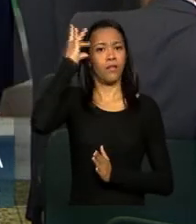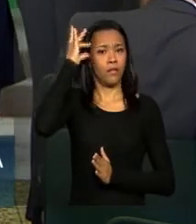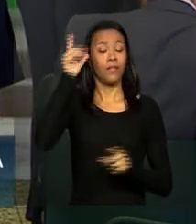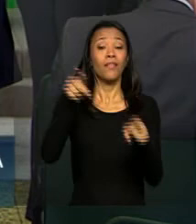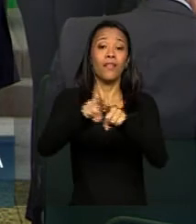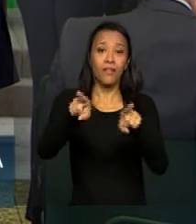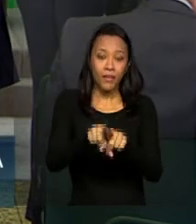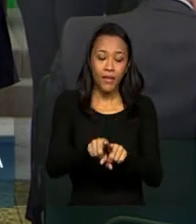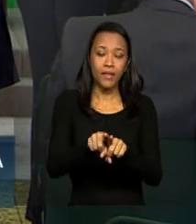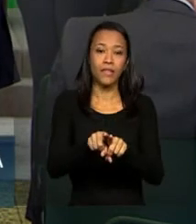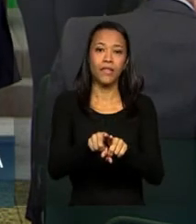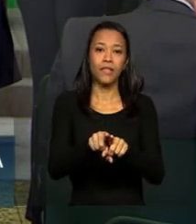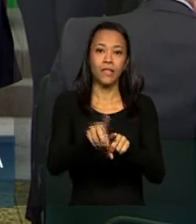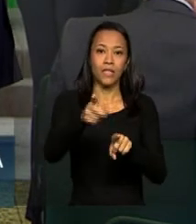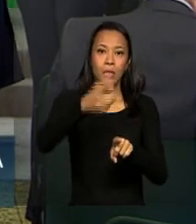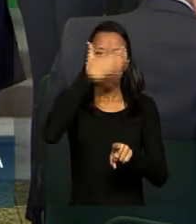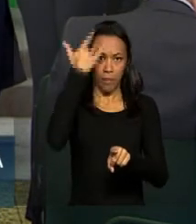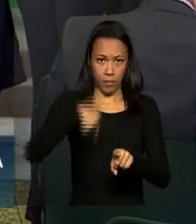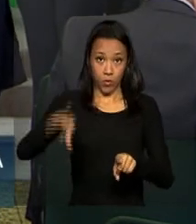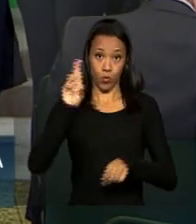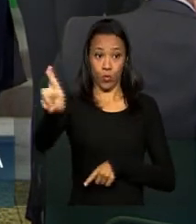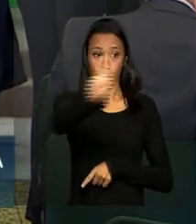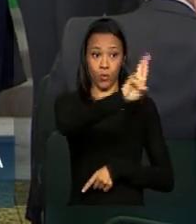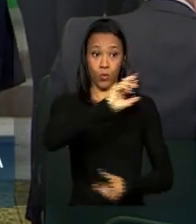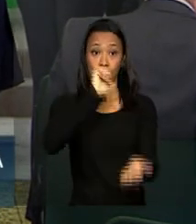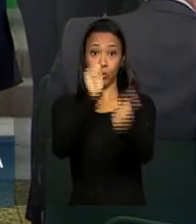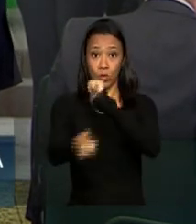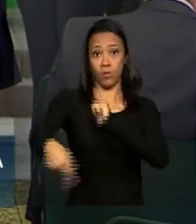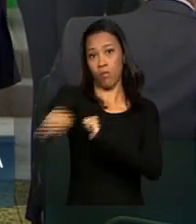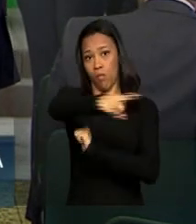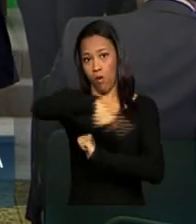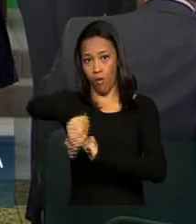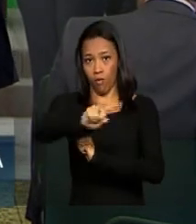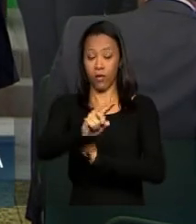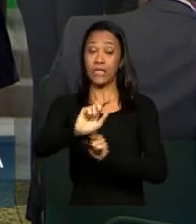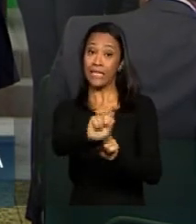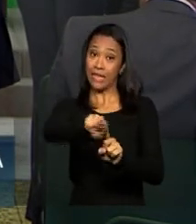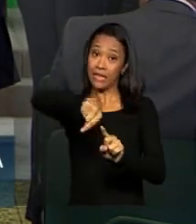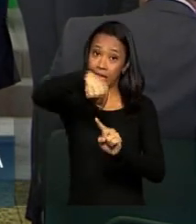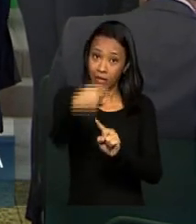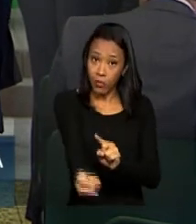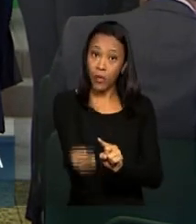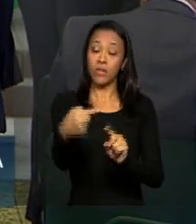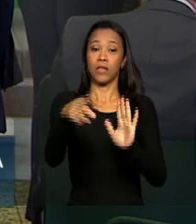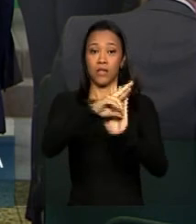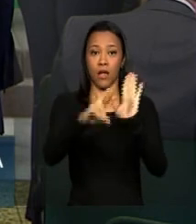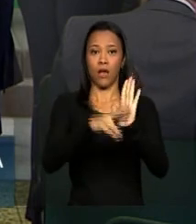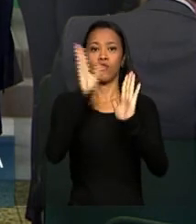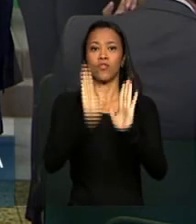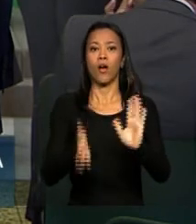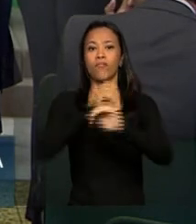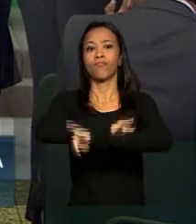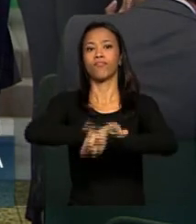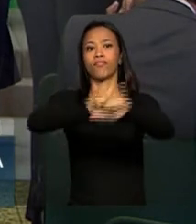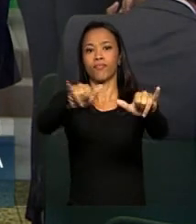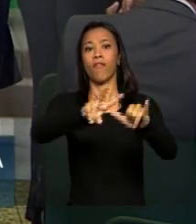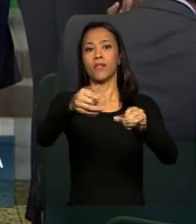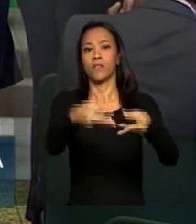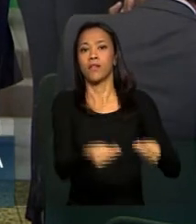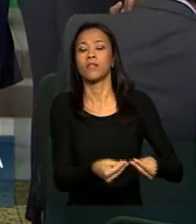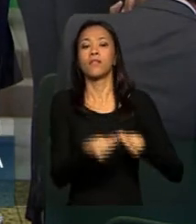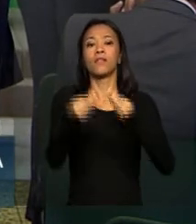e também de dirigentes de clubes e do Ministério do Esporte. Depois que essa medida for anunciada, vai ser